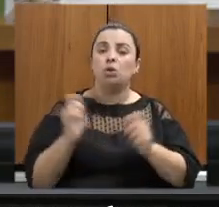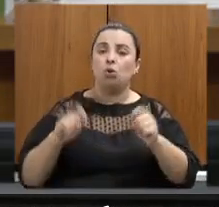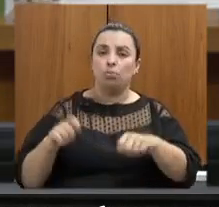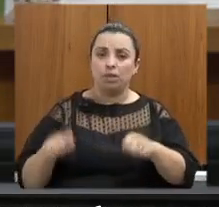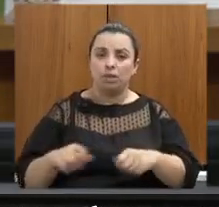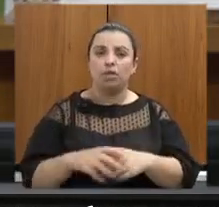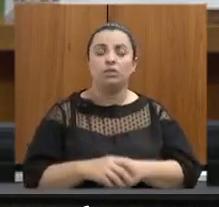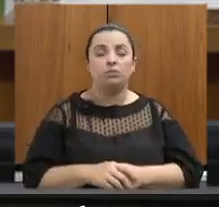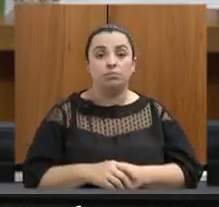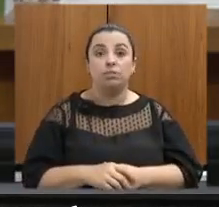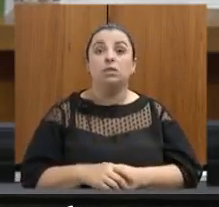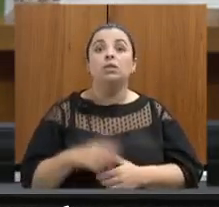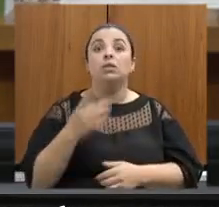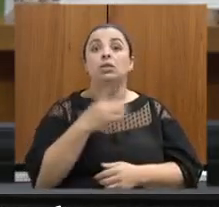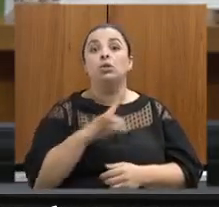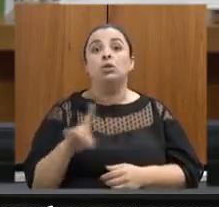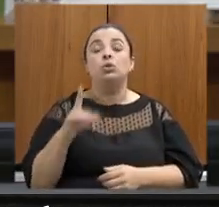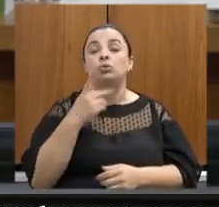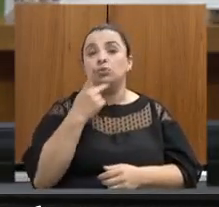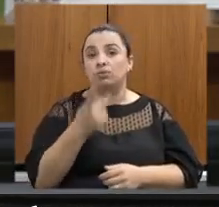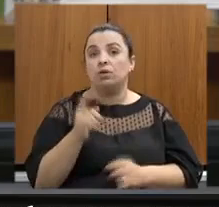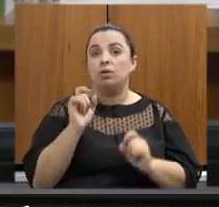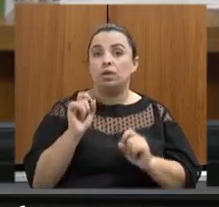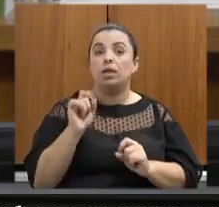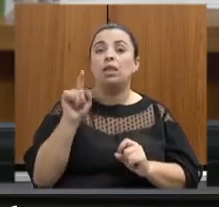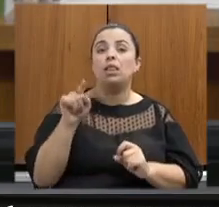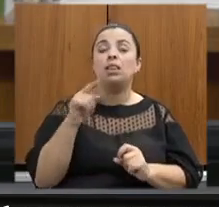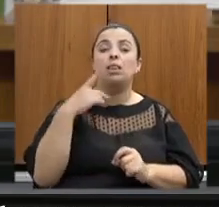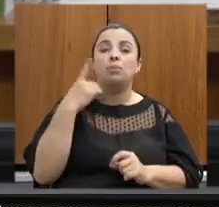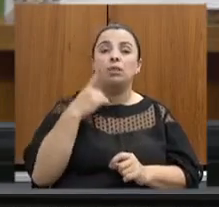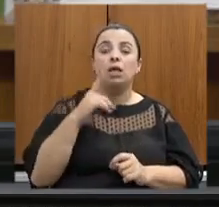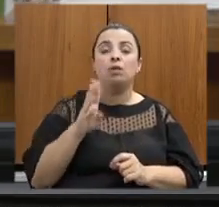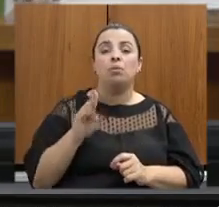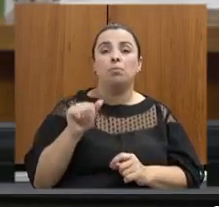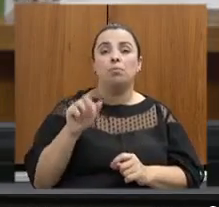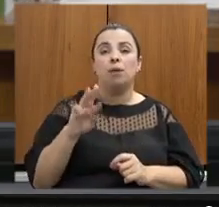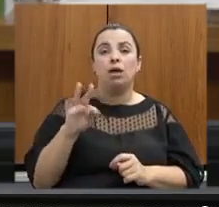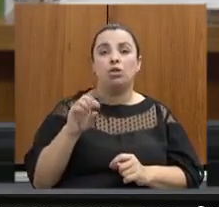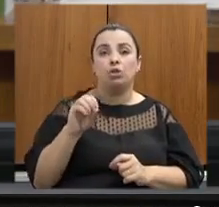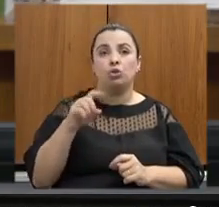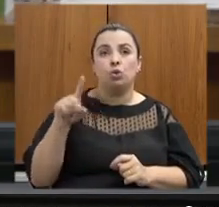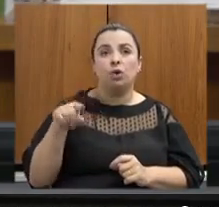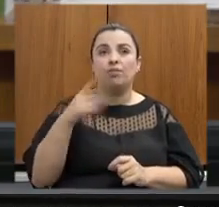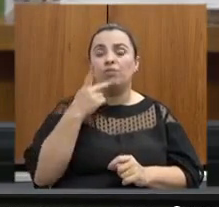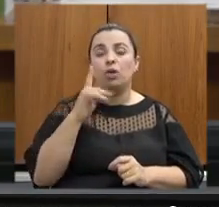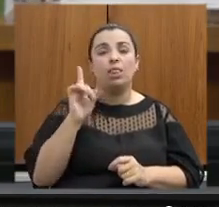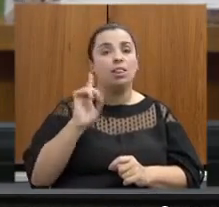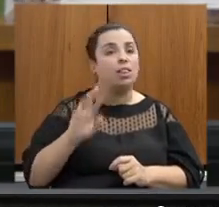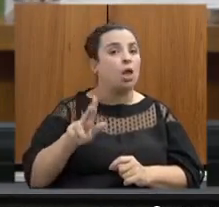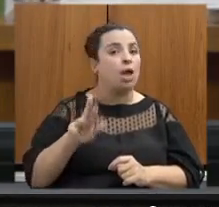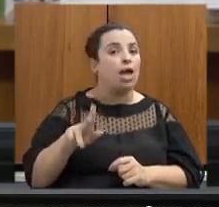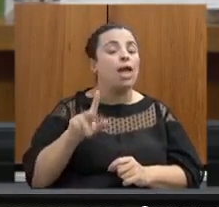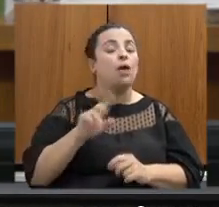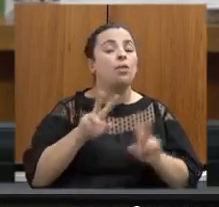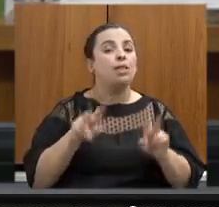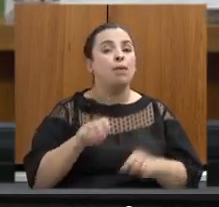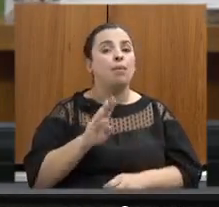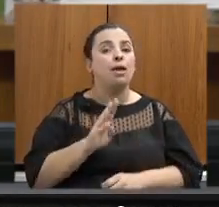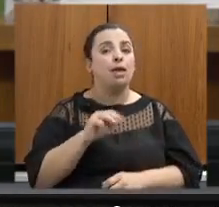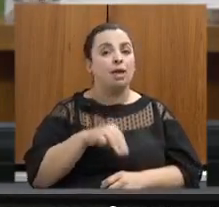que sobre deputado Bartô referencia questões sobre a ANM a ANM é uma